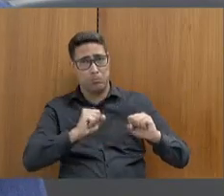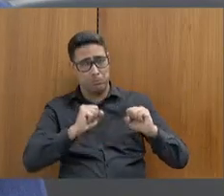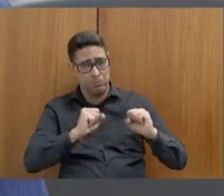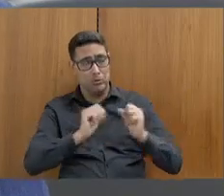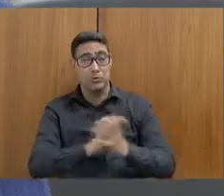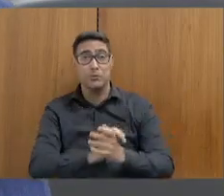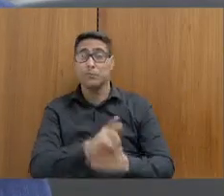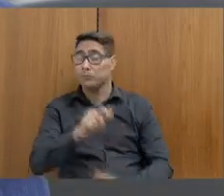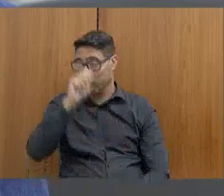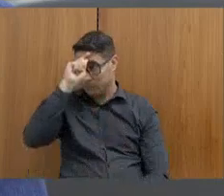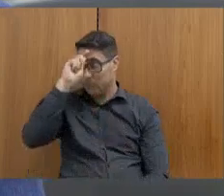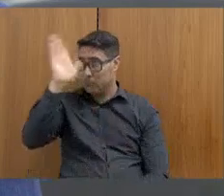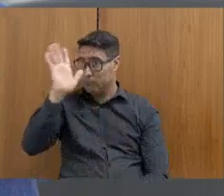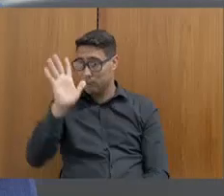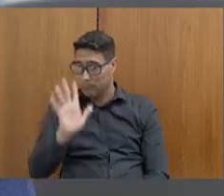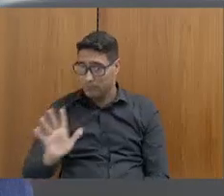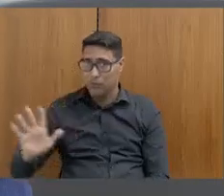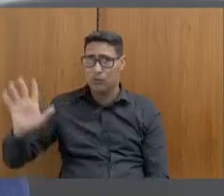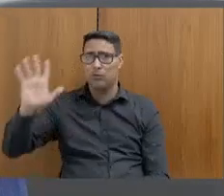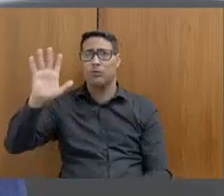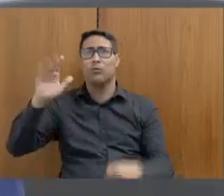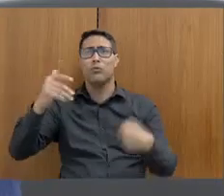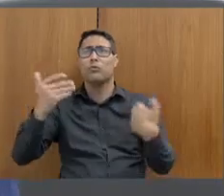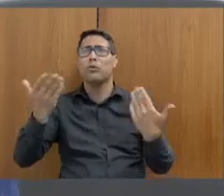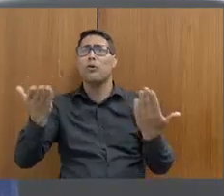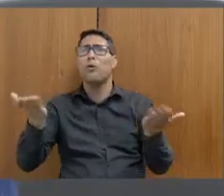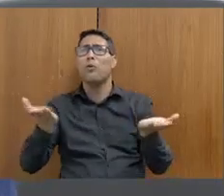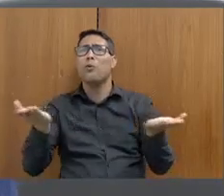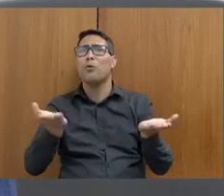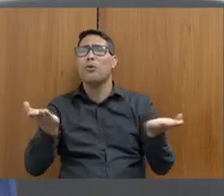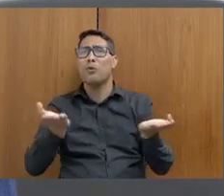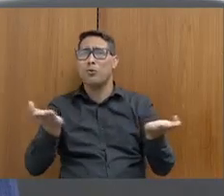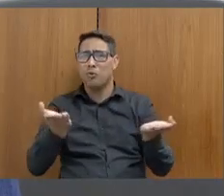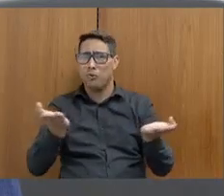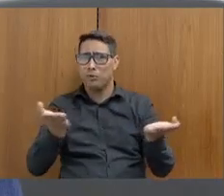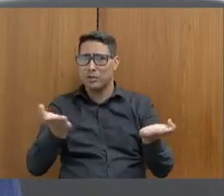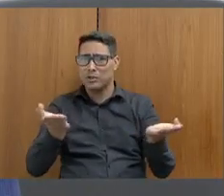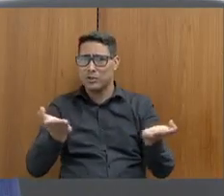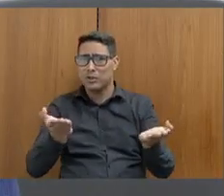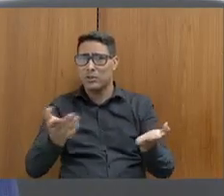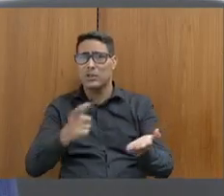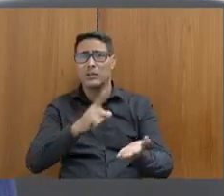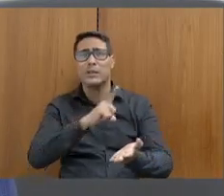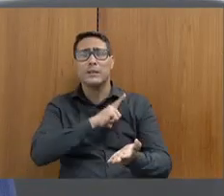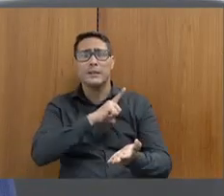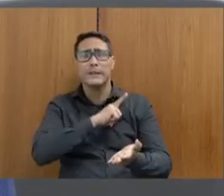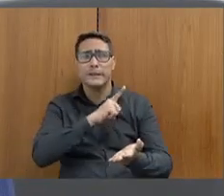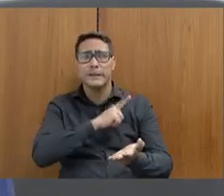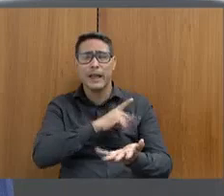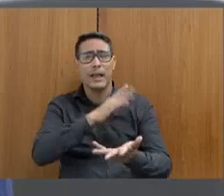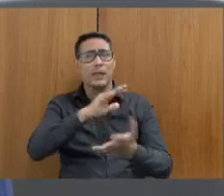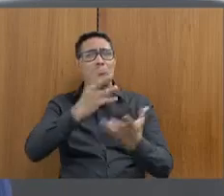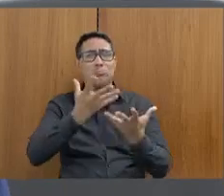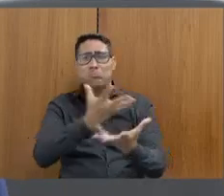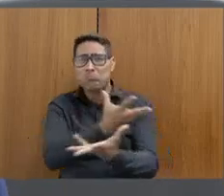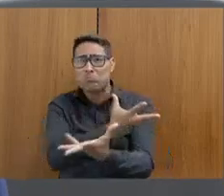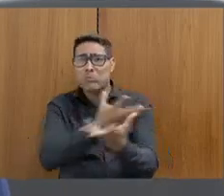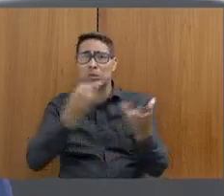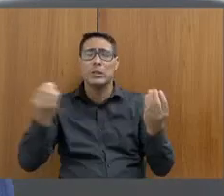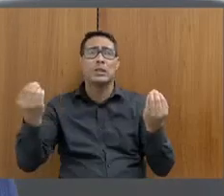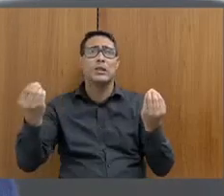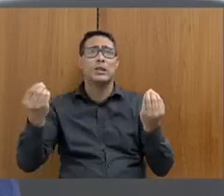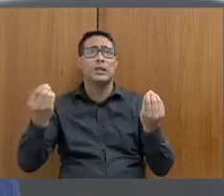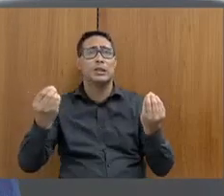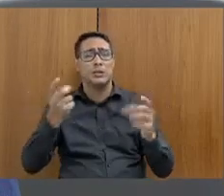O Brasil vive hoje um garantismo exacerbado quando se trata de delitos